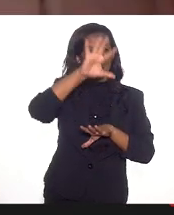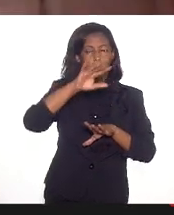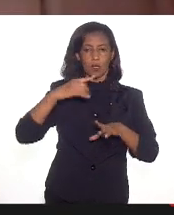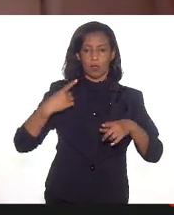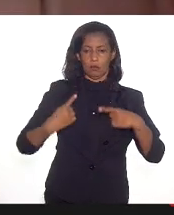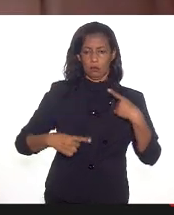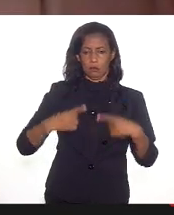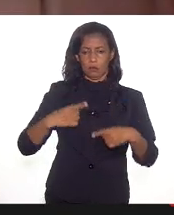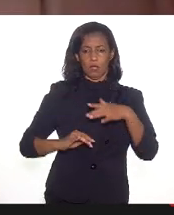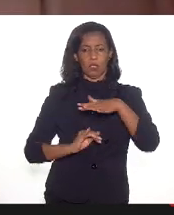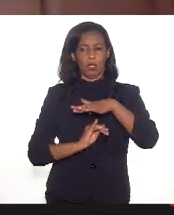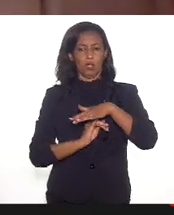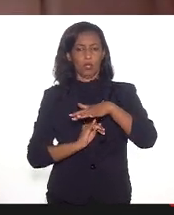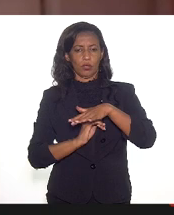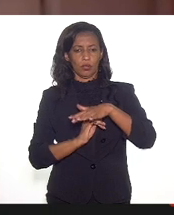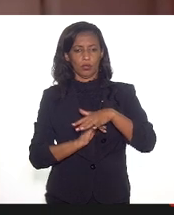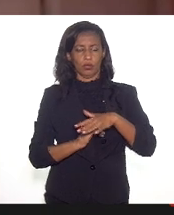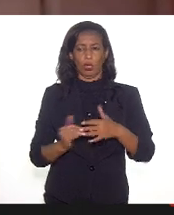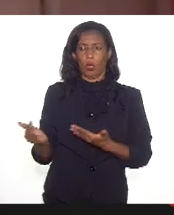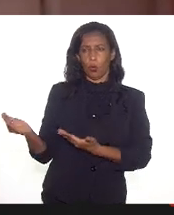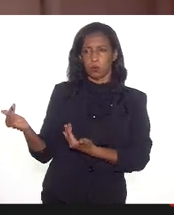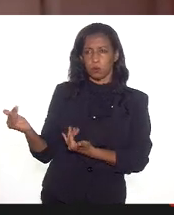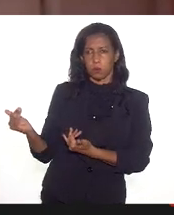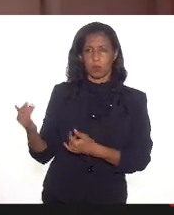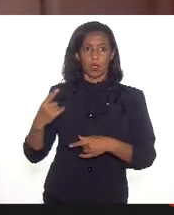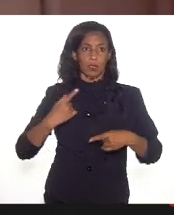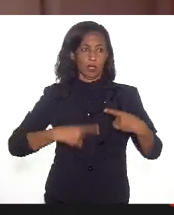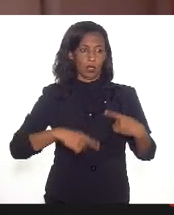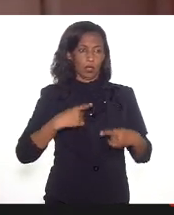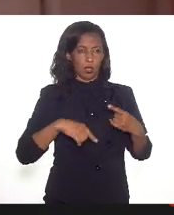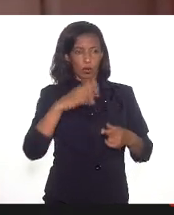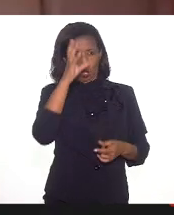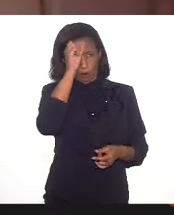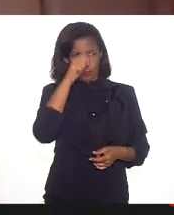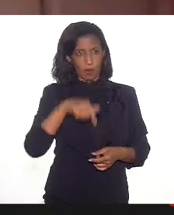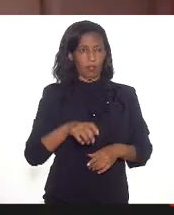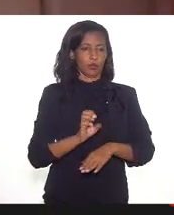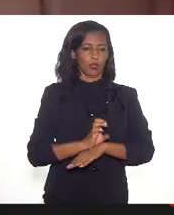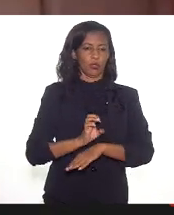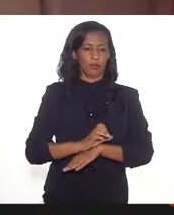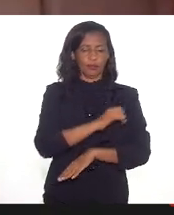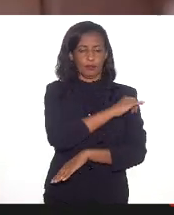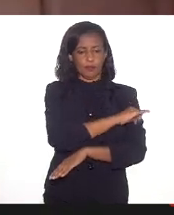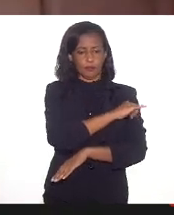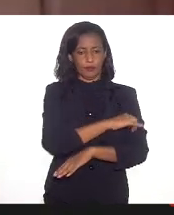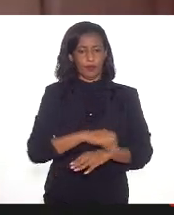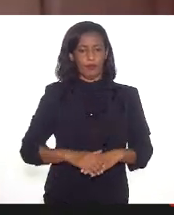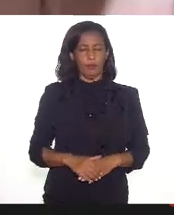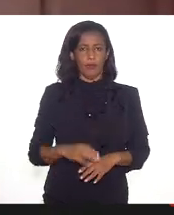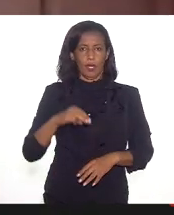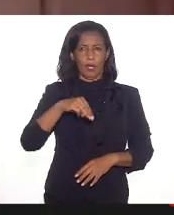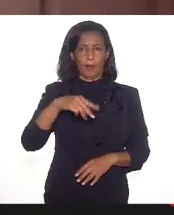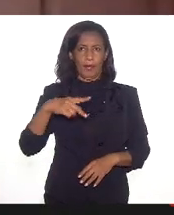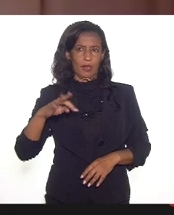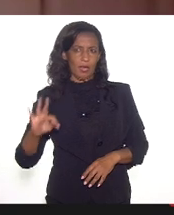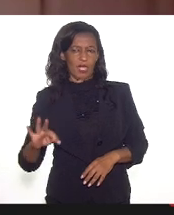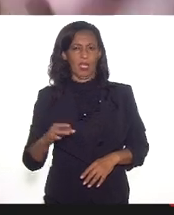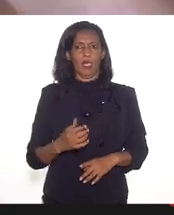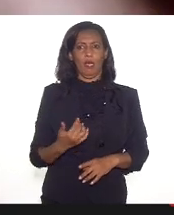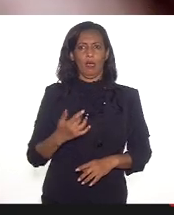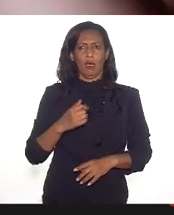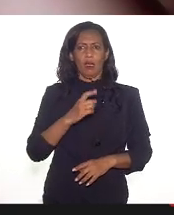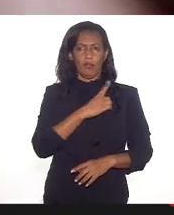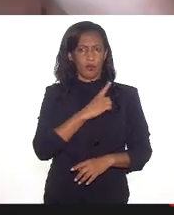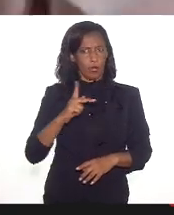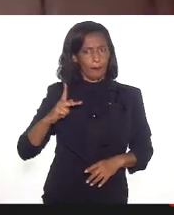instituições, as juventudes, que discute aprendizagem aqui no estado do Rio de Janeiro com MPT, Defensoria.